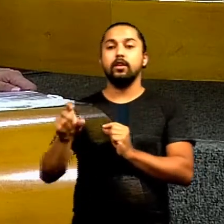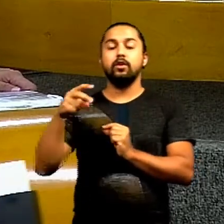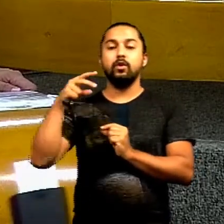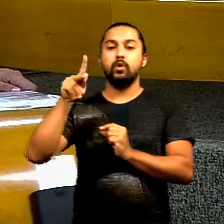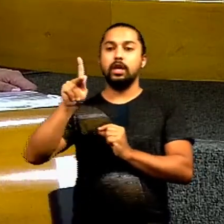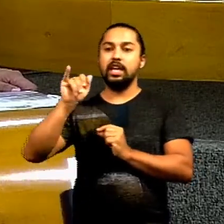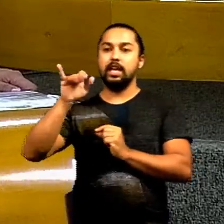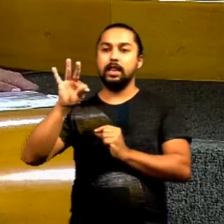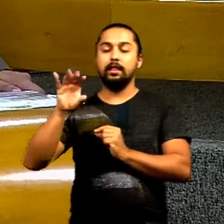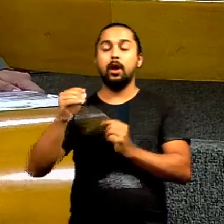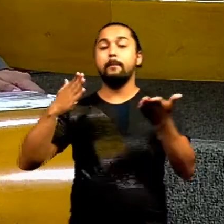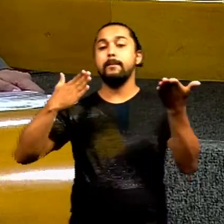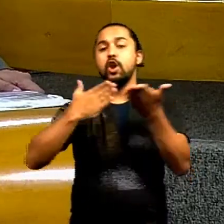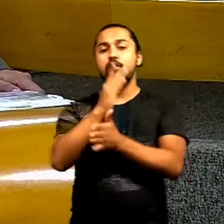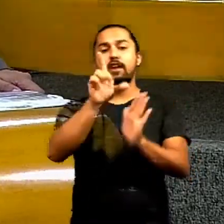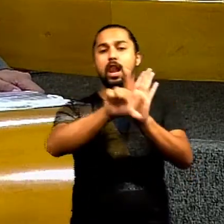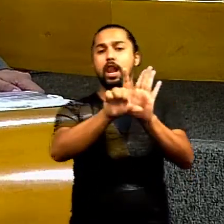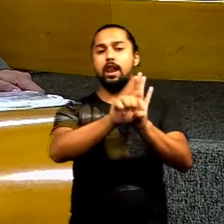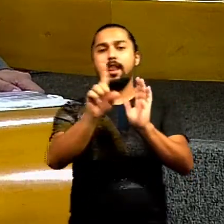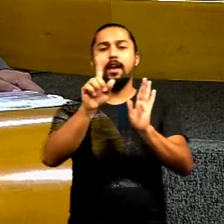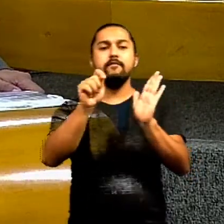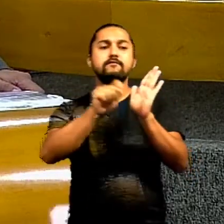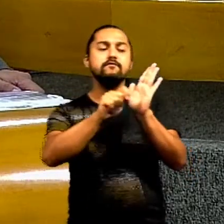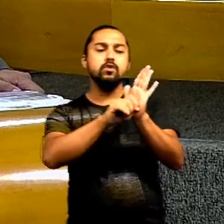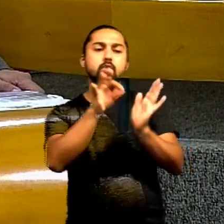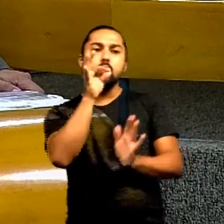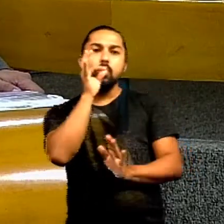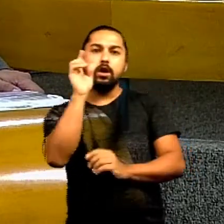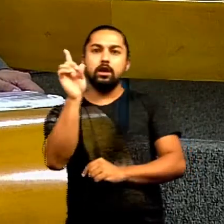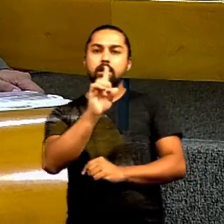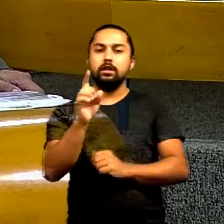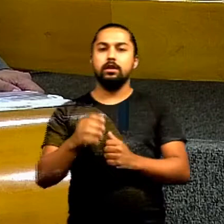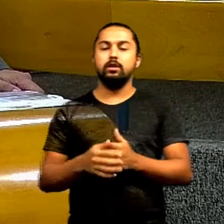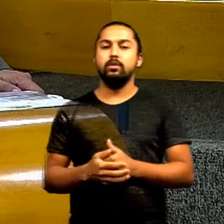está aprovando lei aqui para fumar o cigarrinho